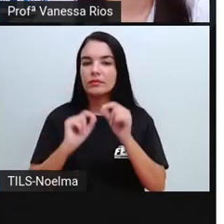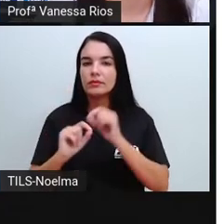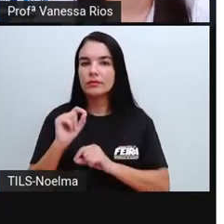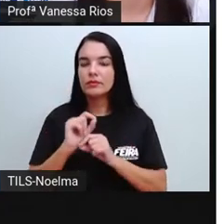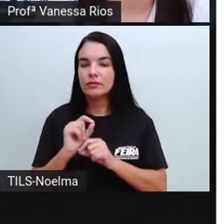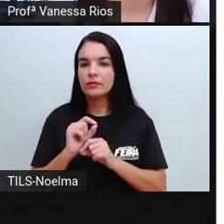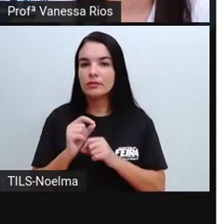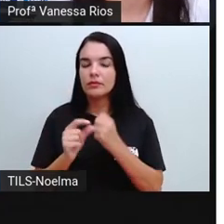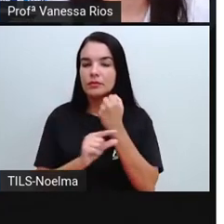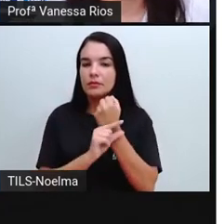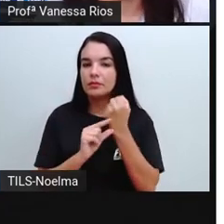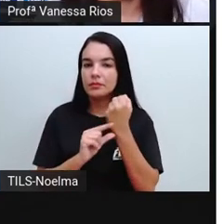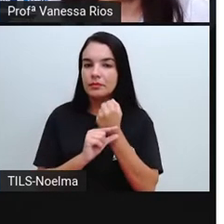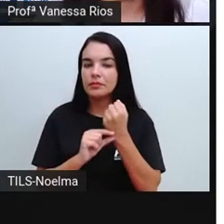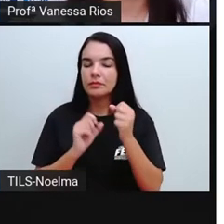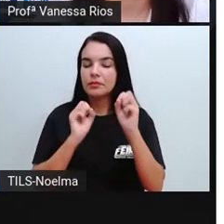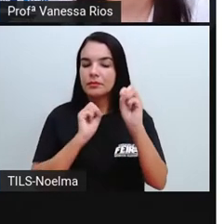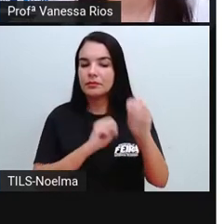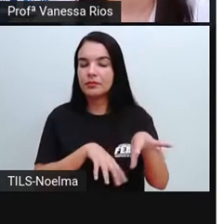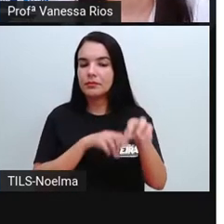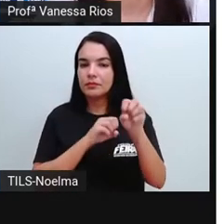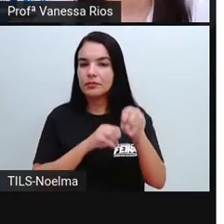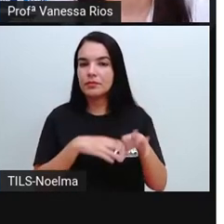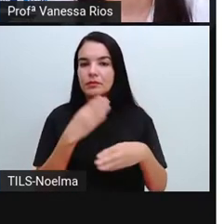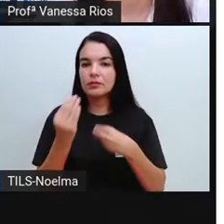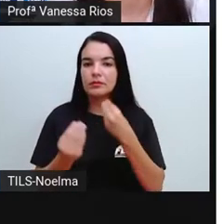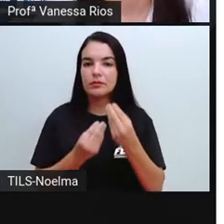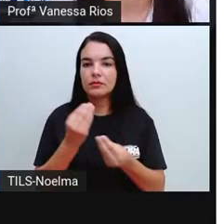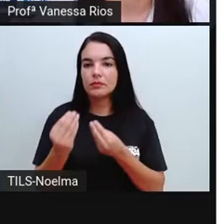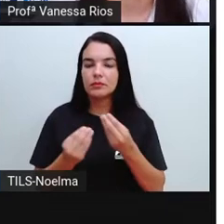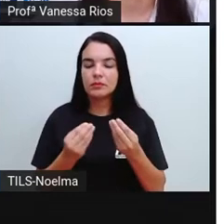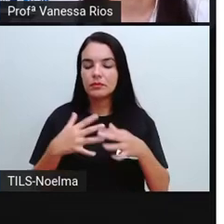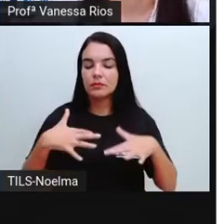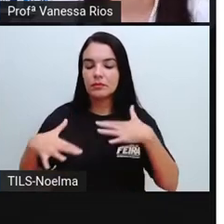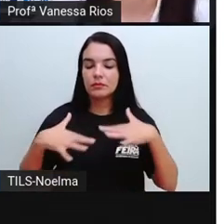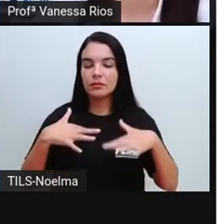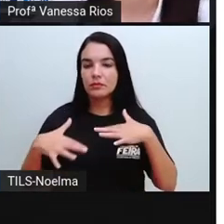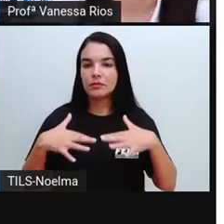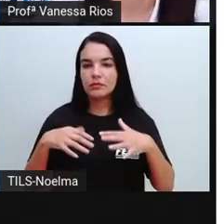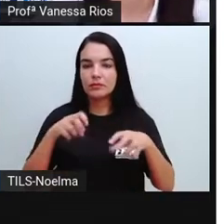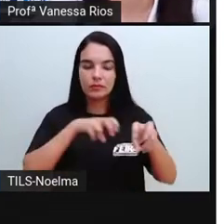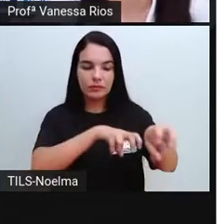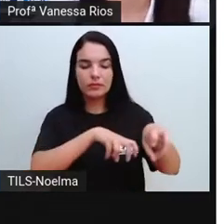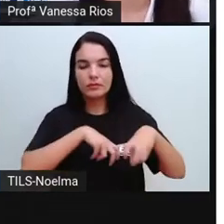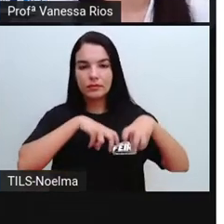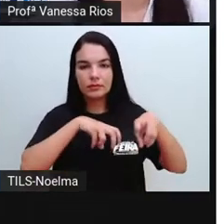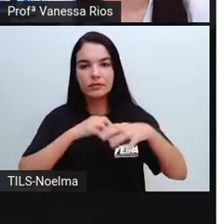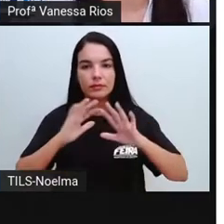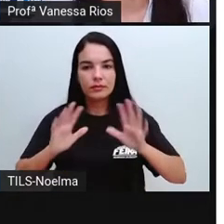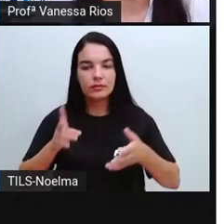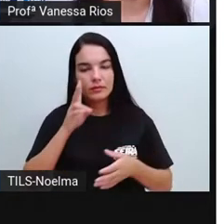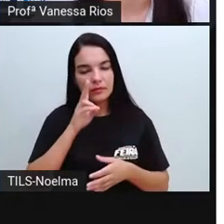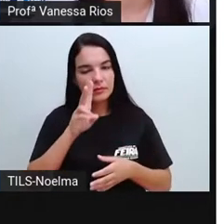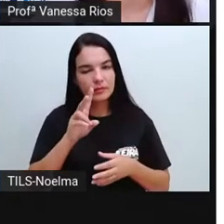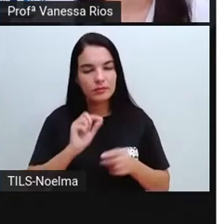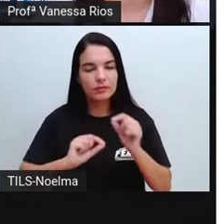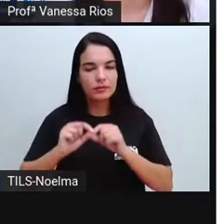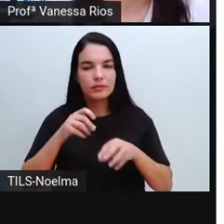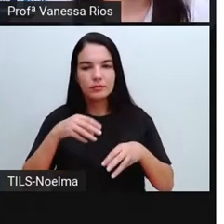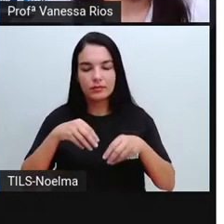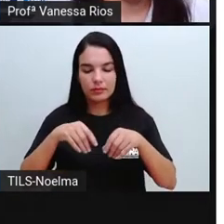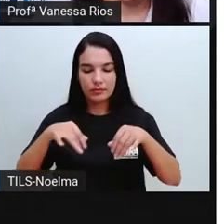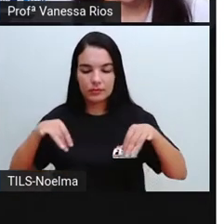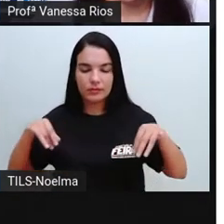intenção aí das produções agrícolas, né, do movimento da agricultura, que a gente já viu que é cuidar da terra, né,